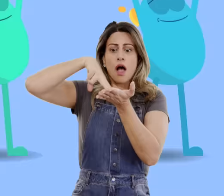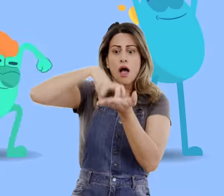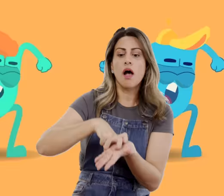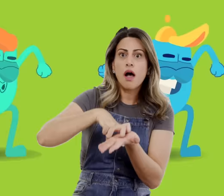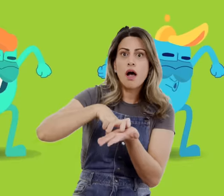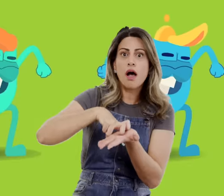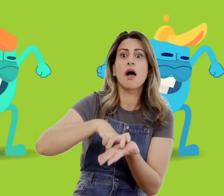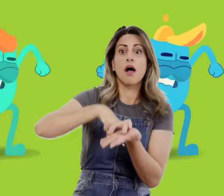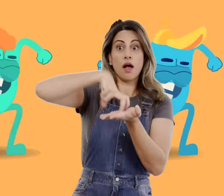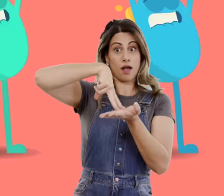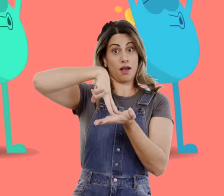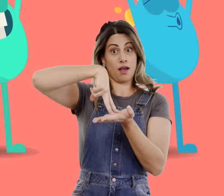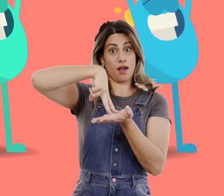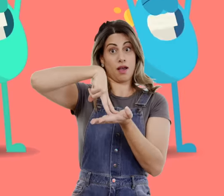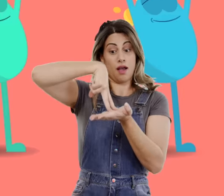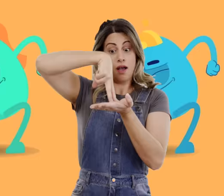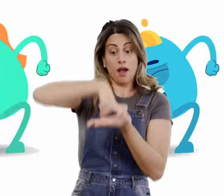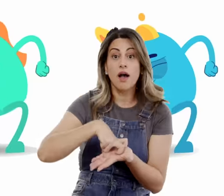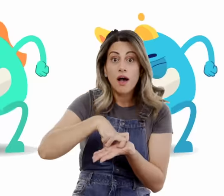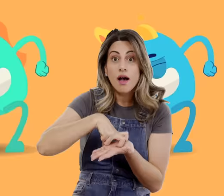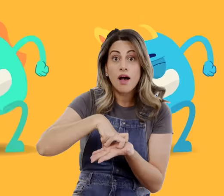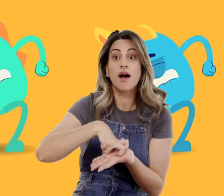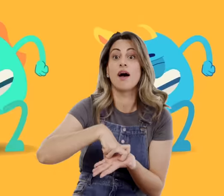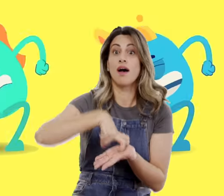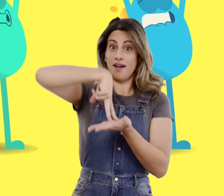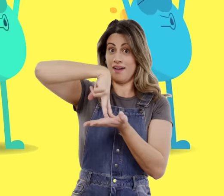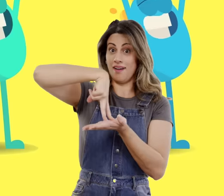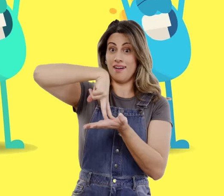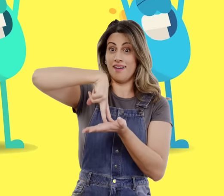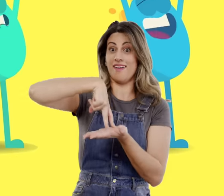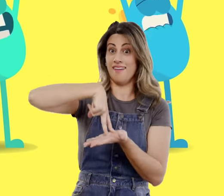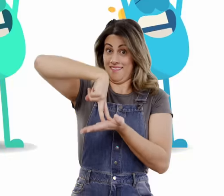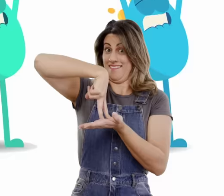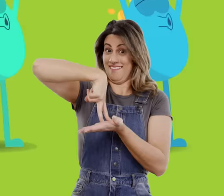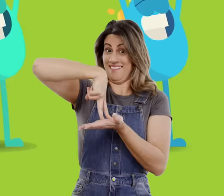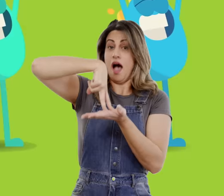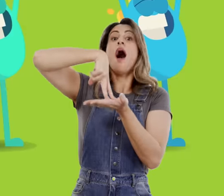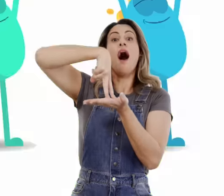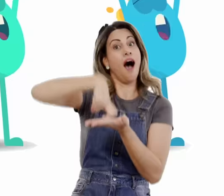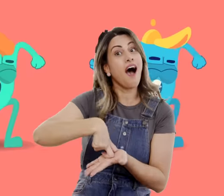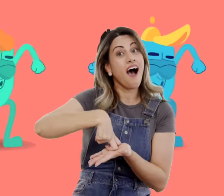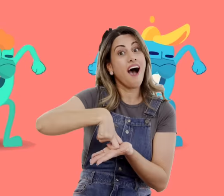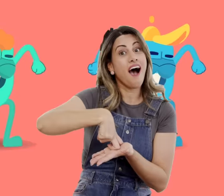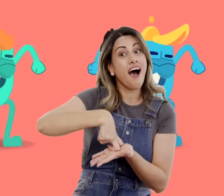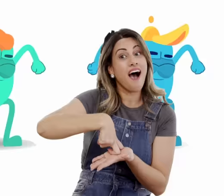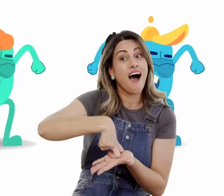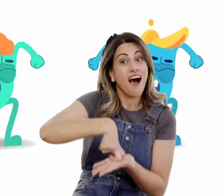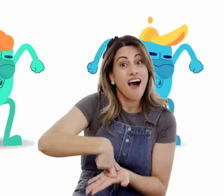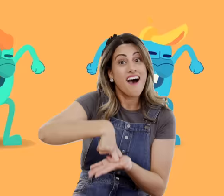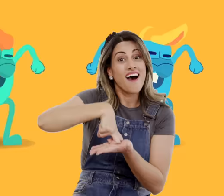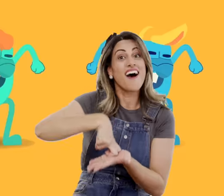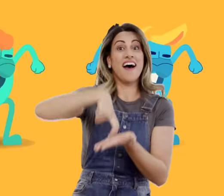Morto, Vivo Morto, Vivo Vivo, Morto